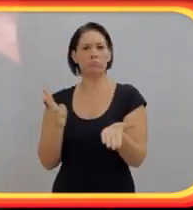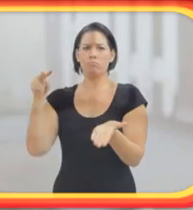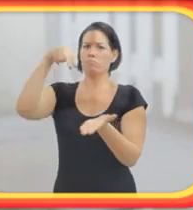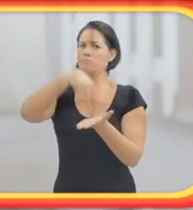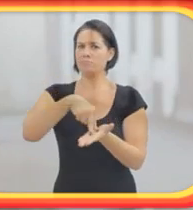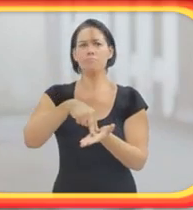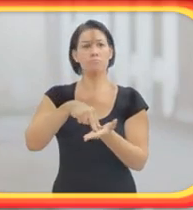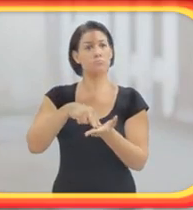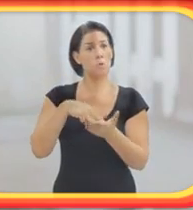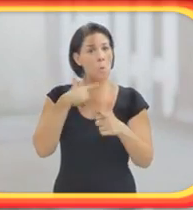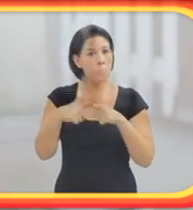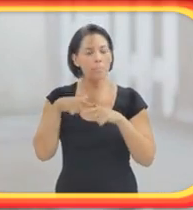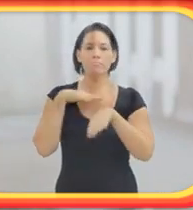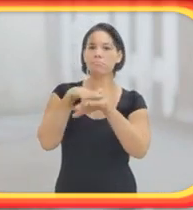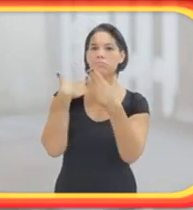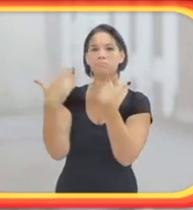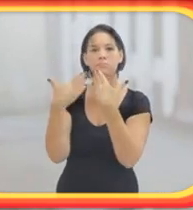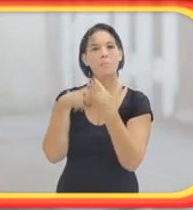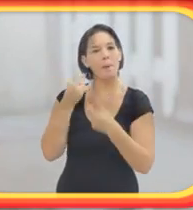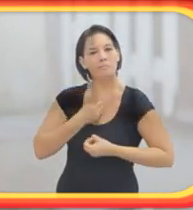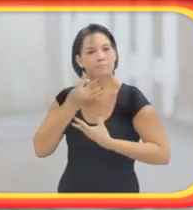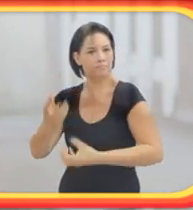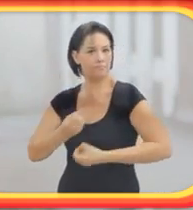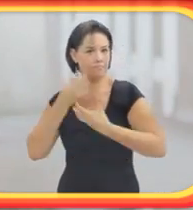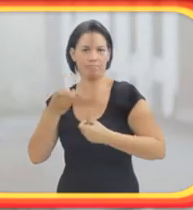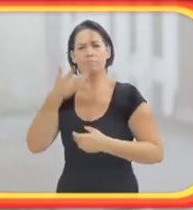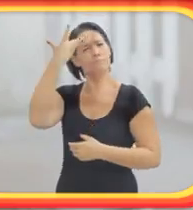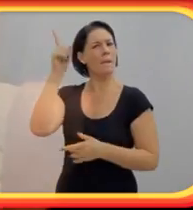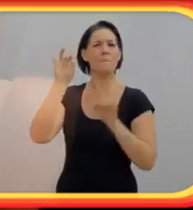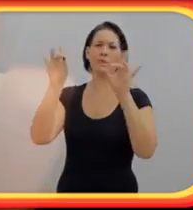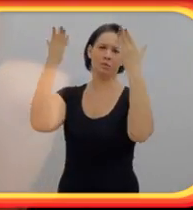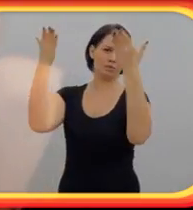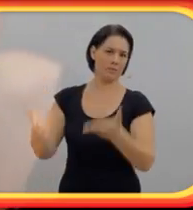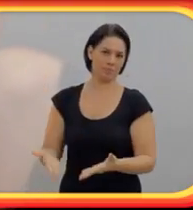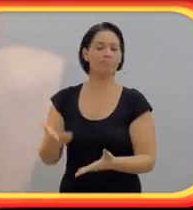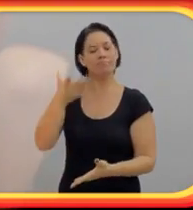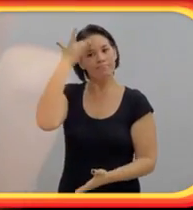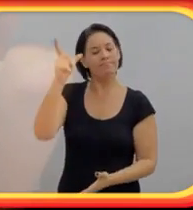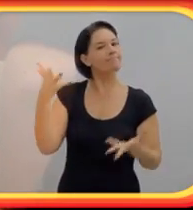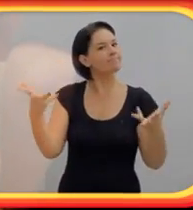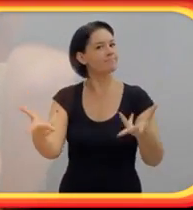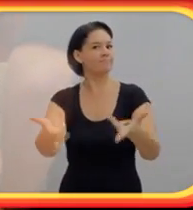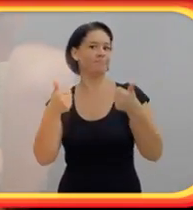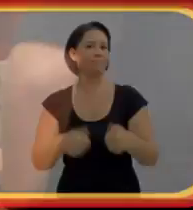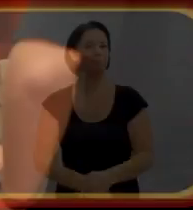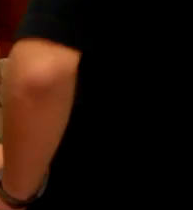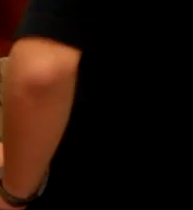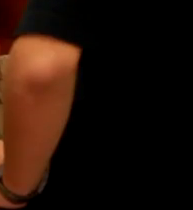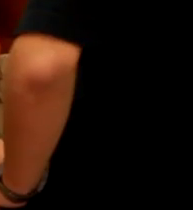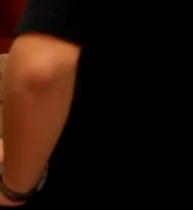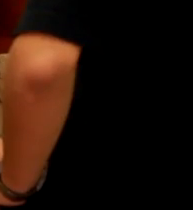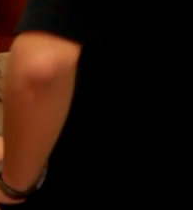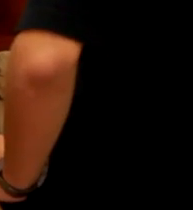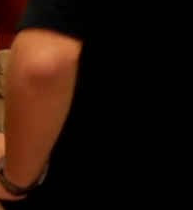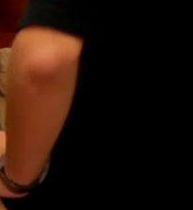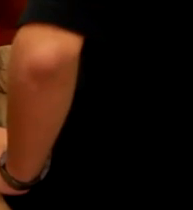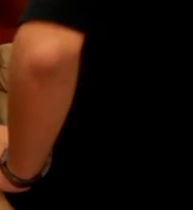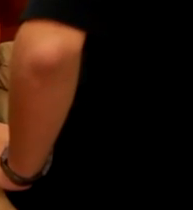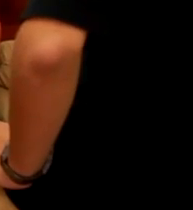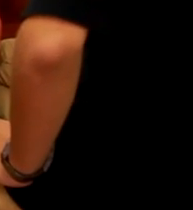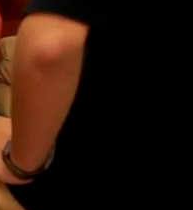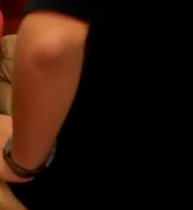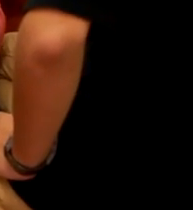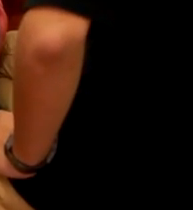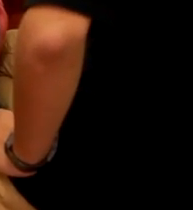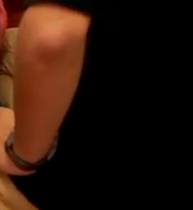levantar. Quando eu estou com algum problema, eu falo com ele. Ele é a melhor pessoa para isso. Então, meu pai é o cara. Pai e filho continuam diante do